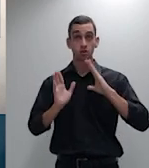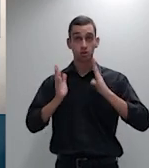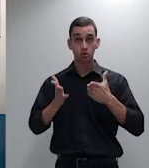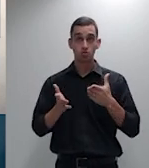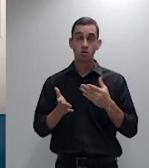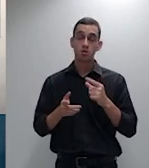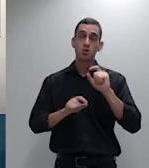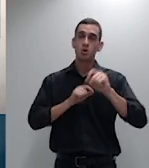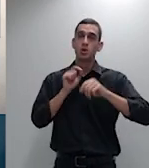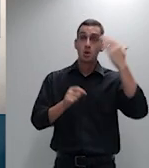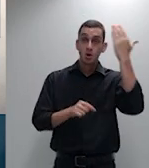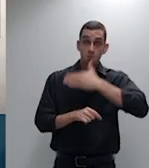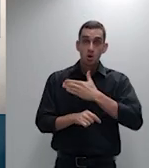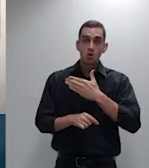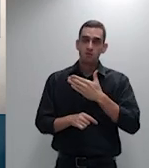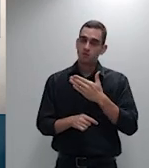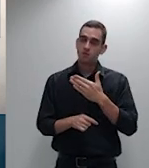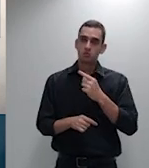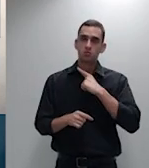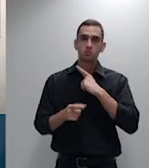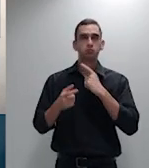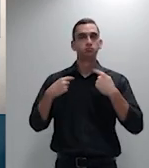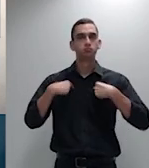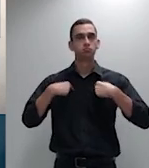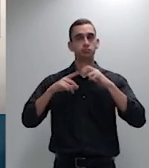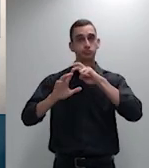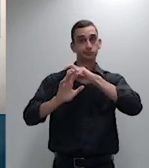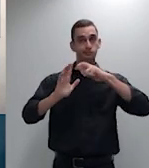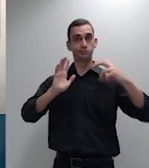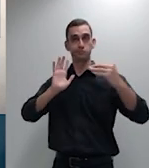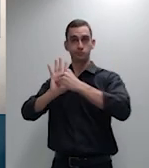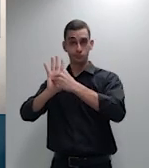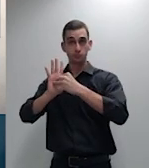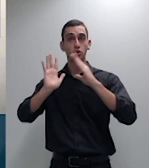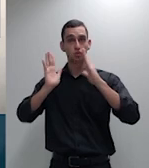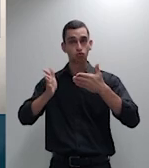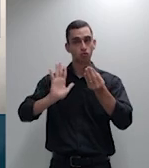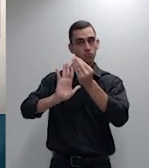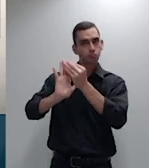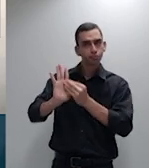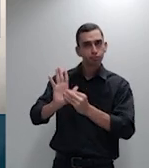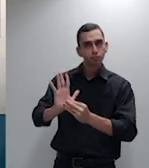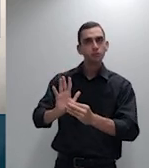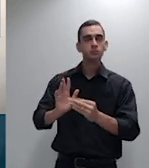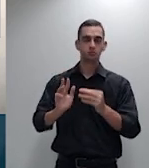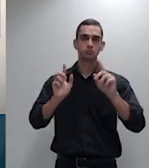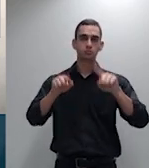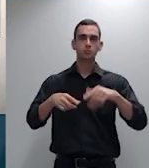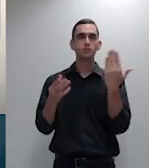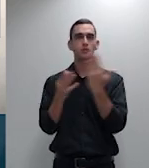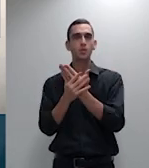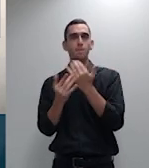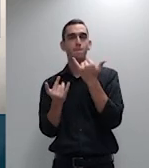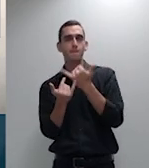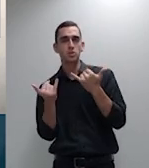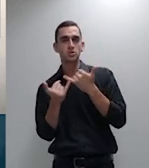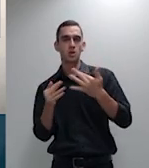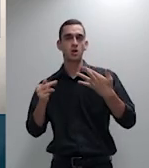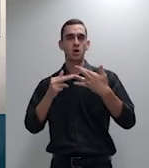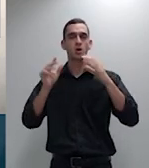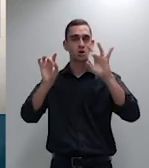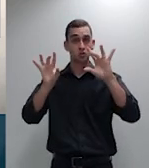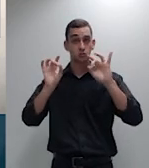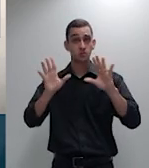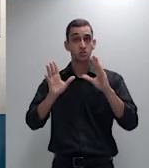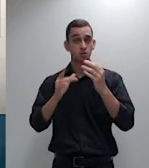emenda e eu me refiro ao recurso especial 1.280.211 relatoria do ministro